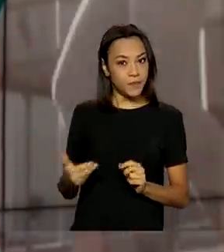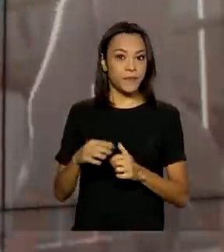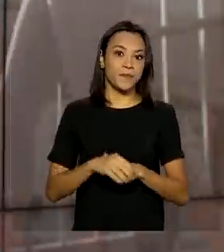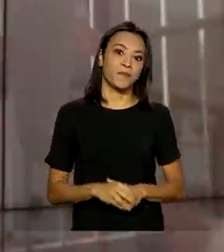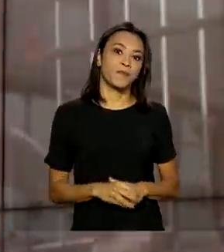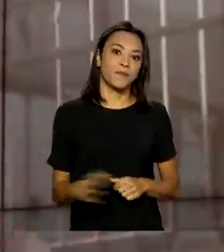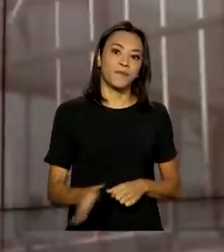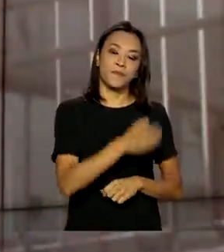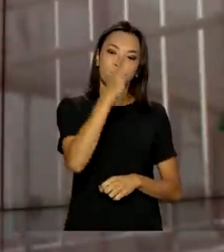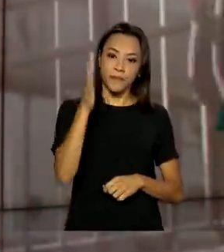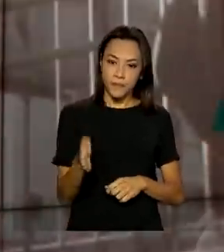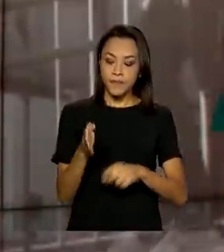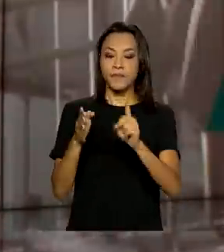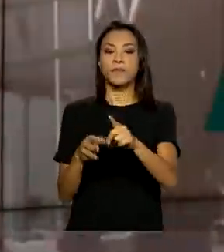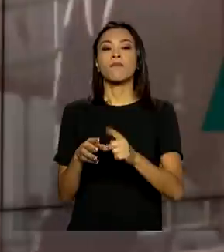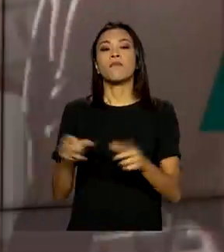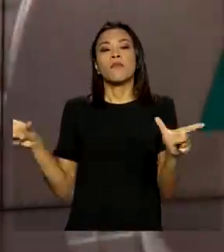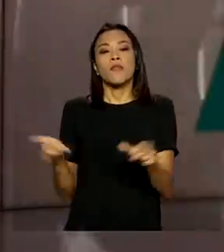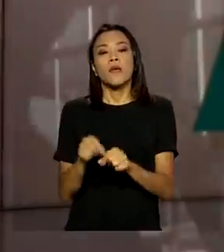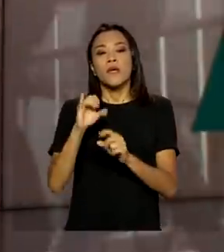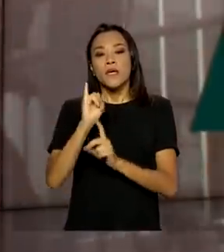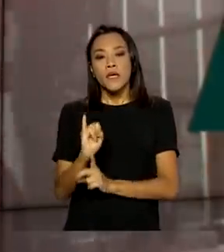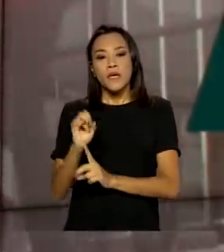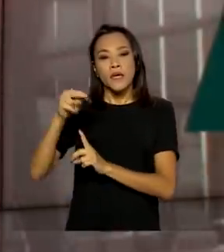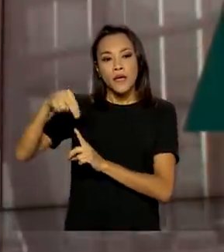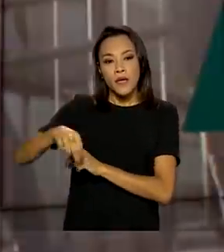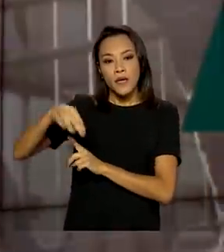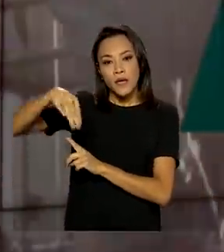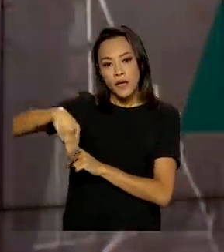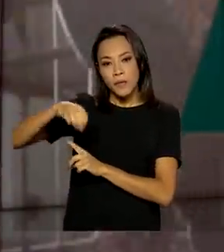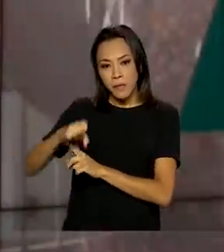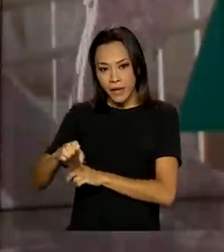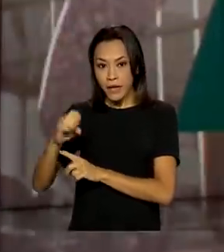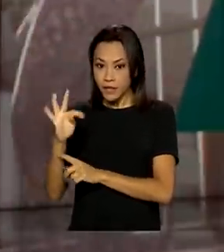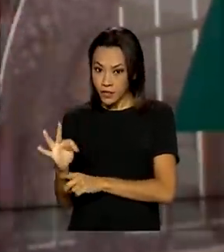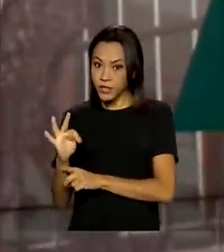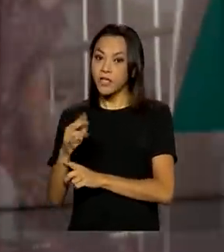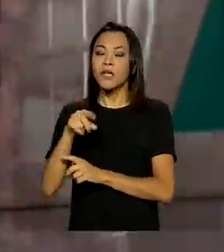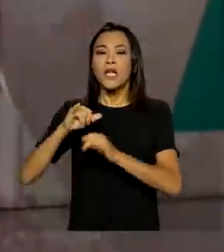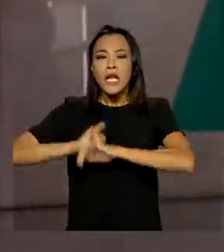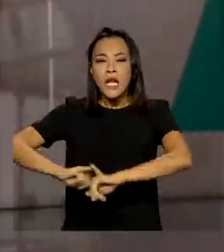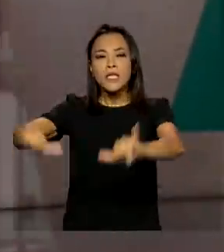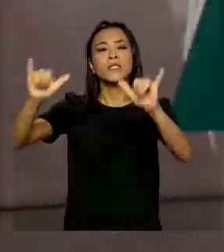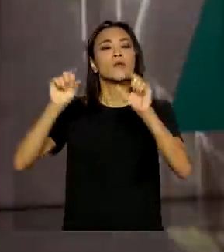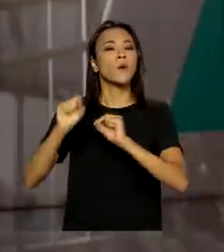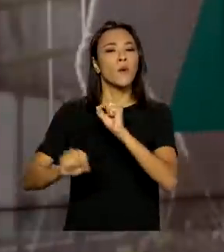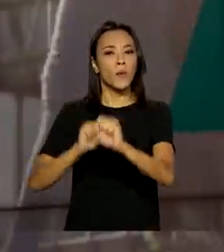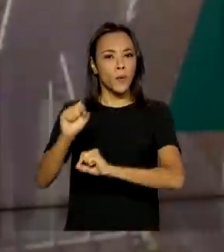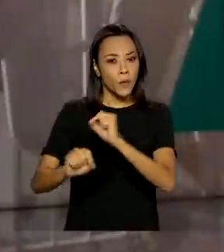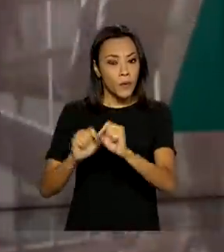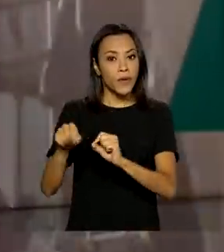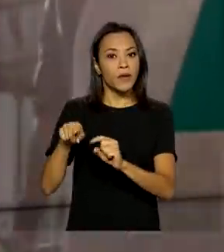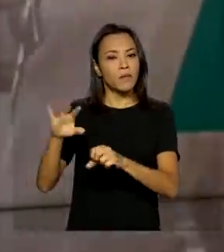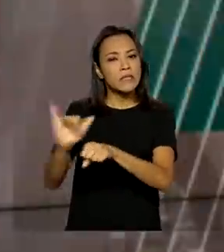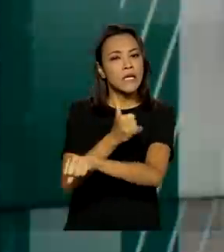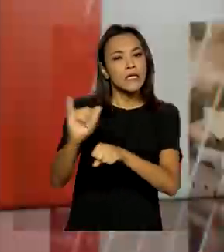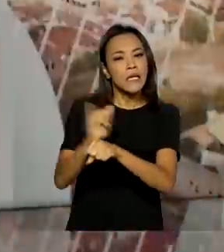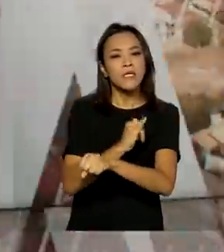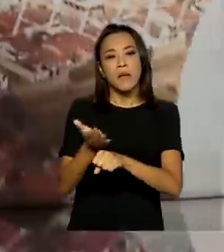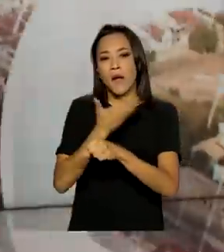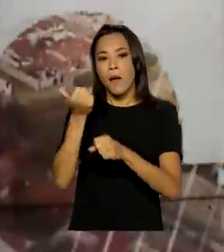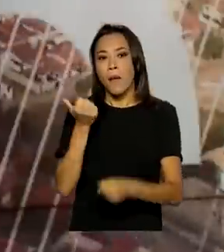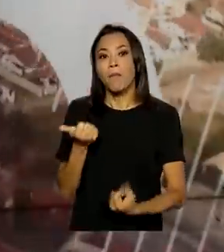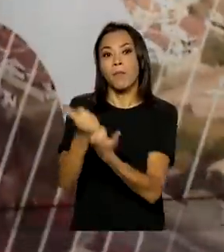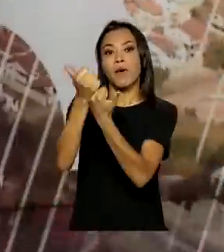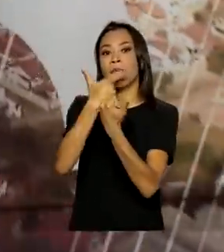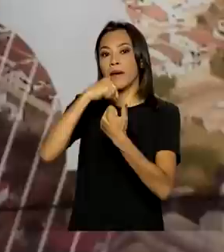O Instituto Nacional de Meteorologia lançou um produto que deve ajudar agricultores. É a previsão climática para um período de seis